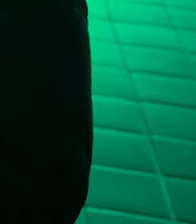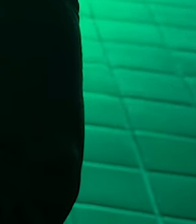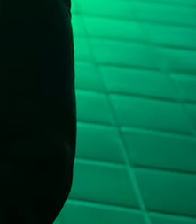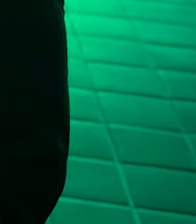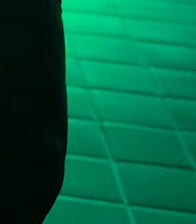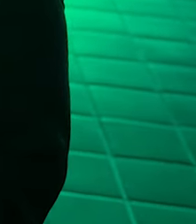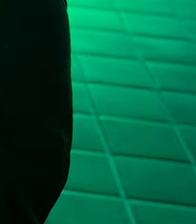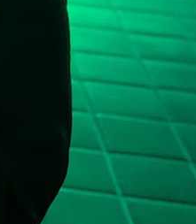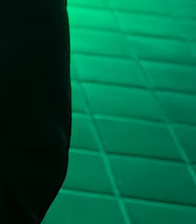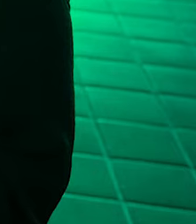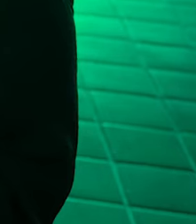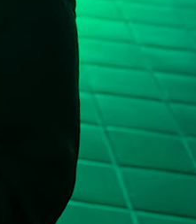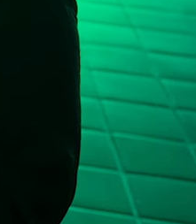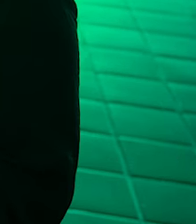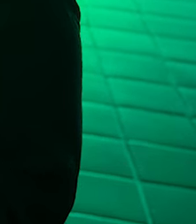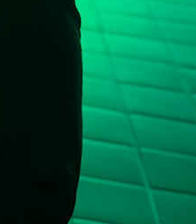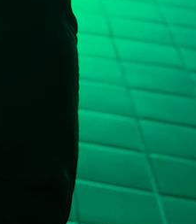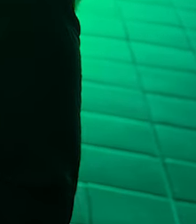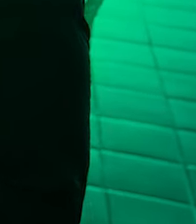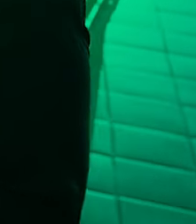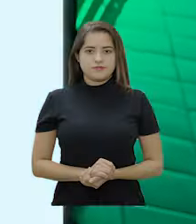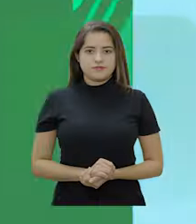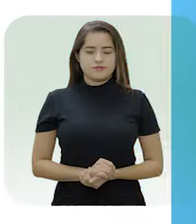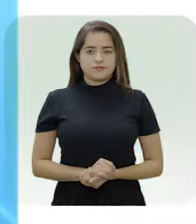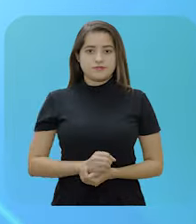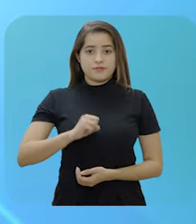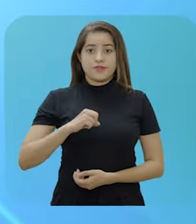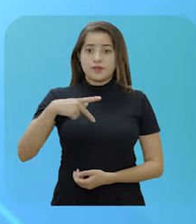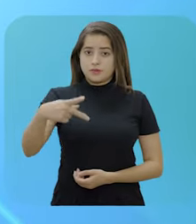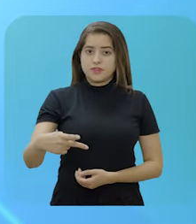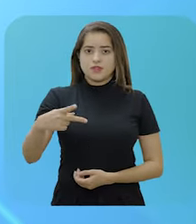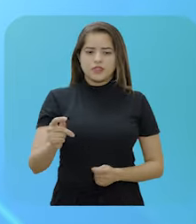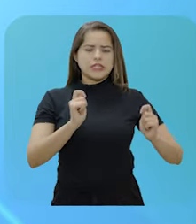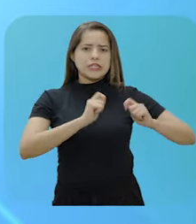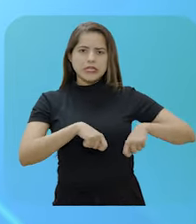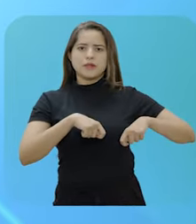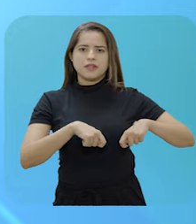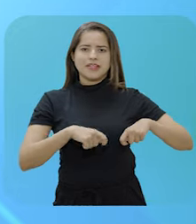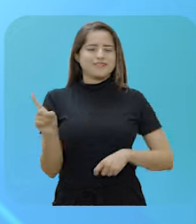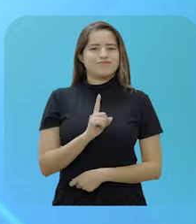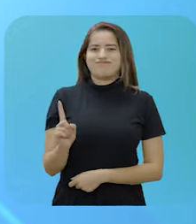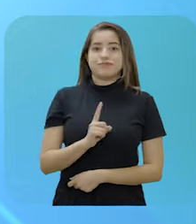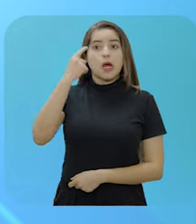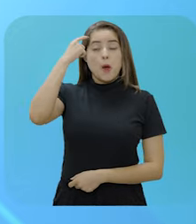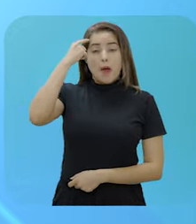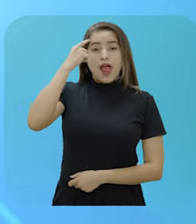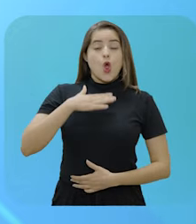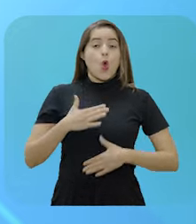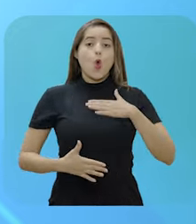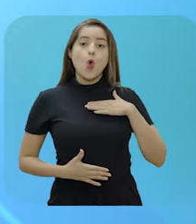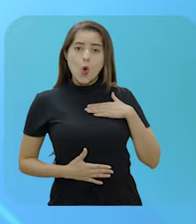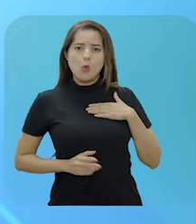Aposentadoria por incapacidade permanente para o trabalho. Ao longo de nossa vida, podemos perder, temporária ou